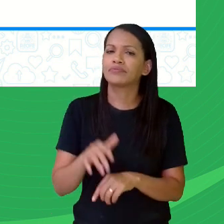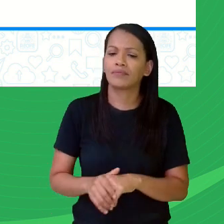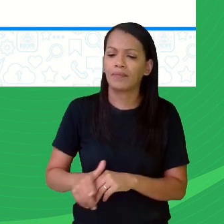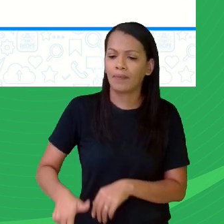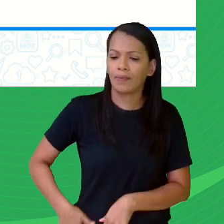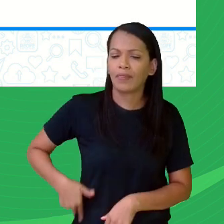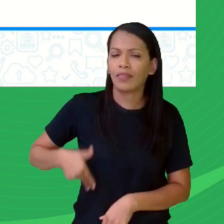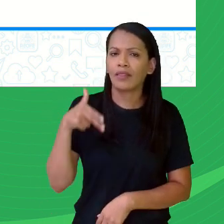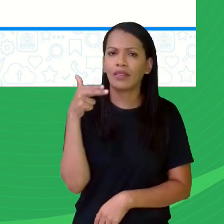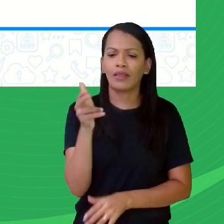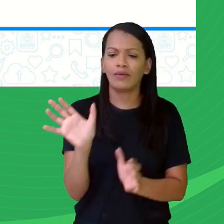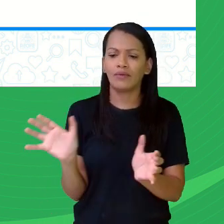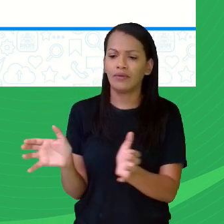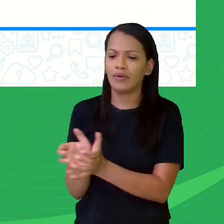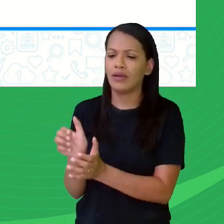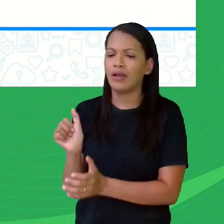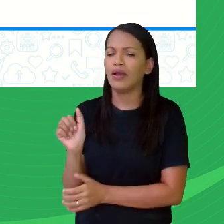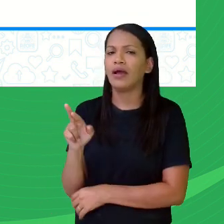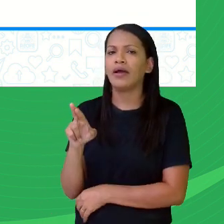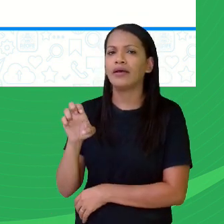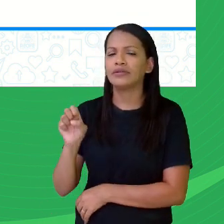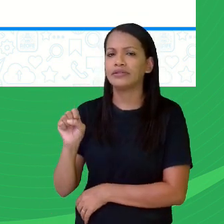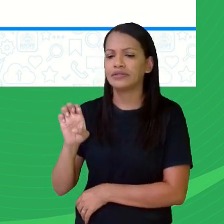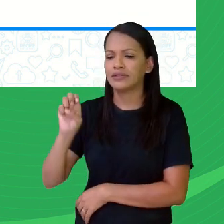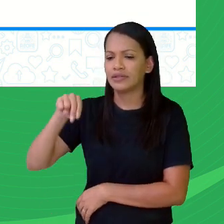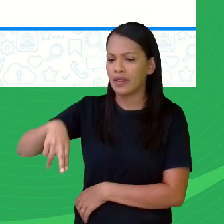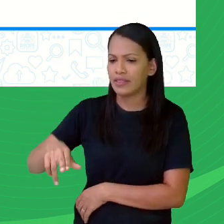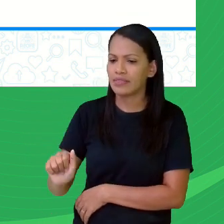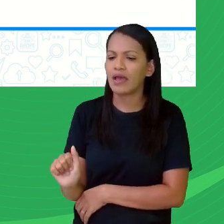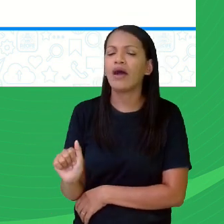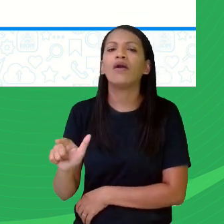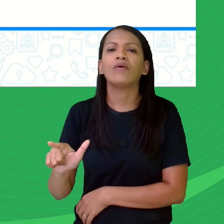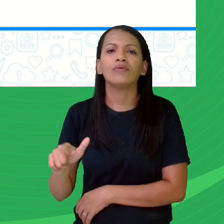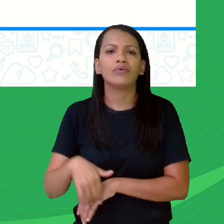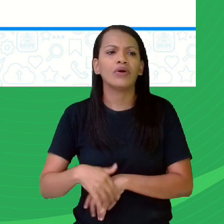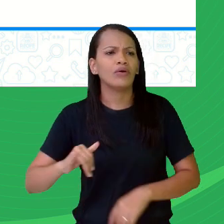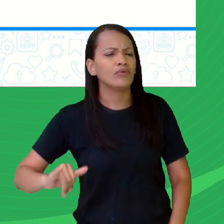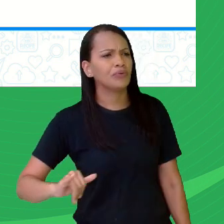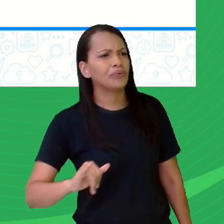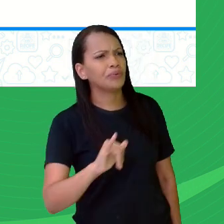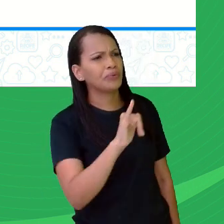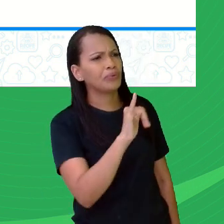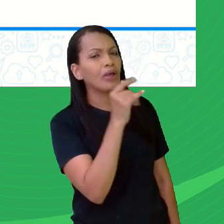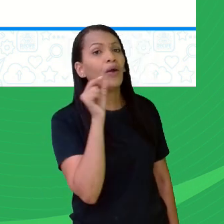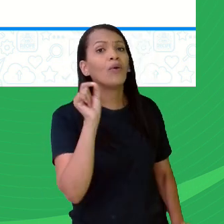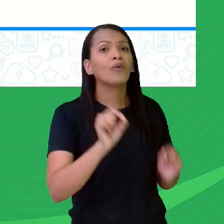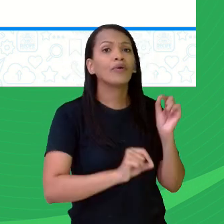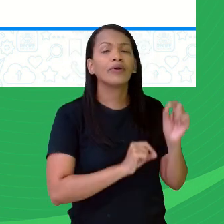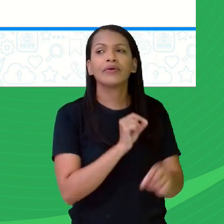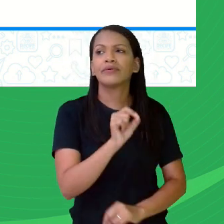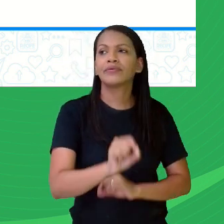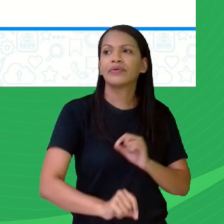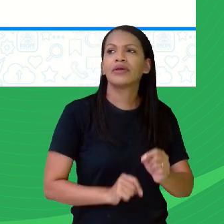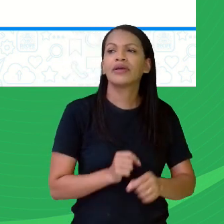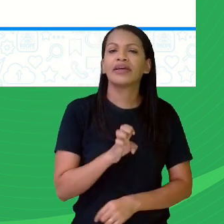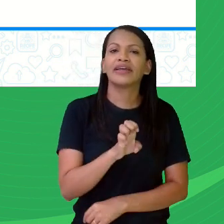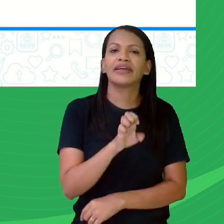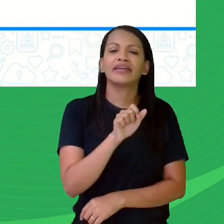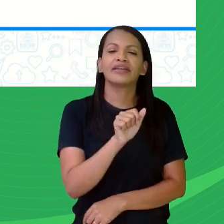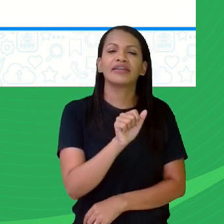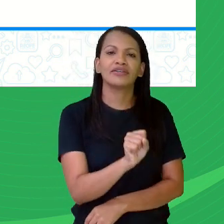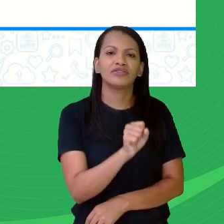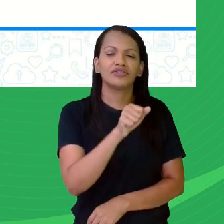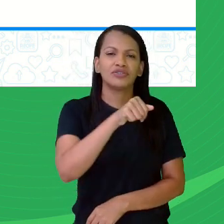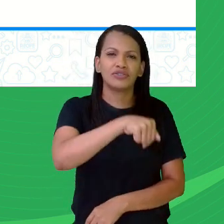arsenal. Coletivo de aviões, esquadrilha. Eita, você já deve ter ouvido isso aí, a esquadrilha da